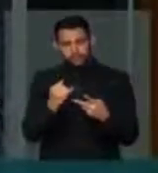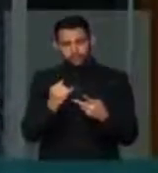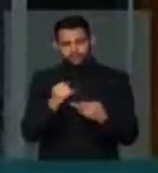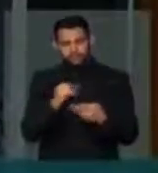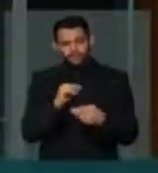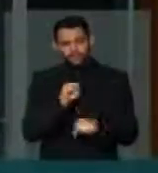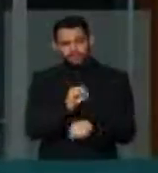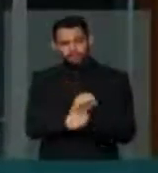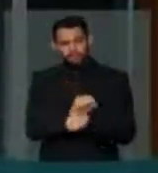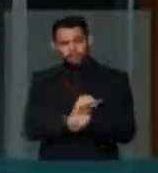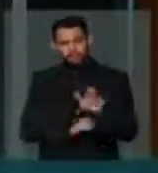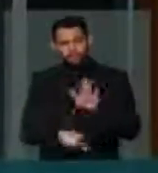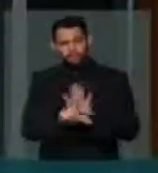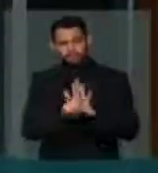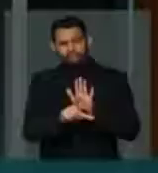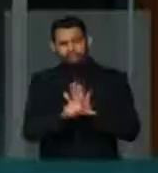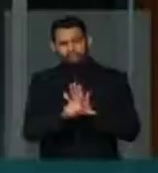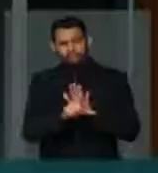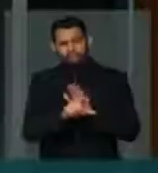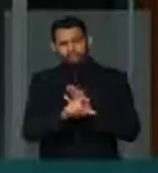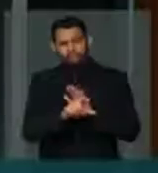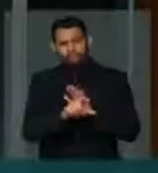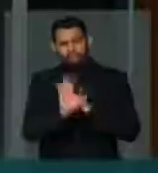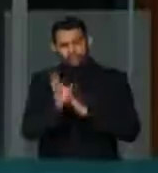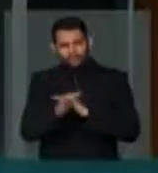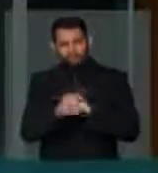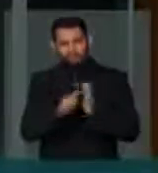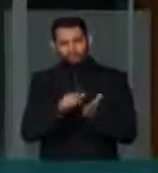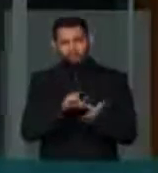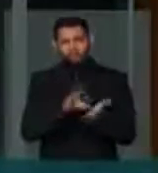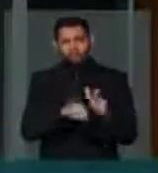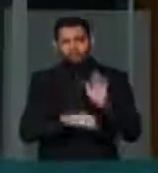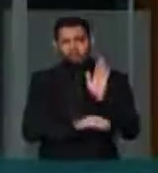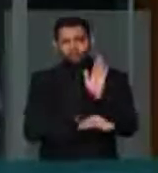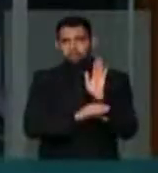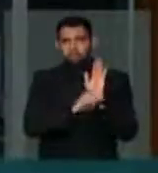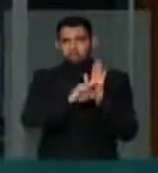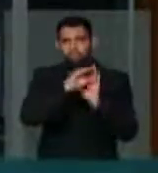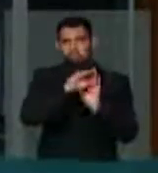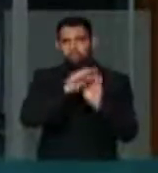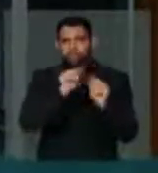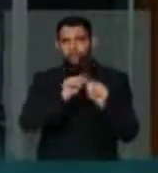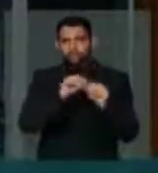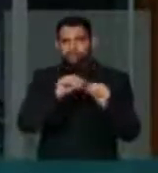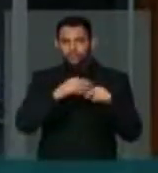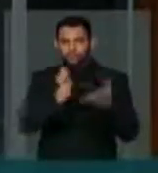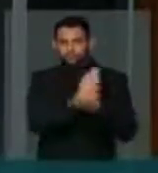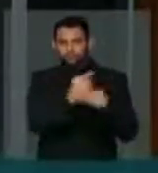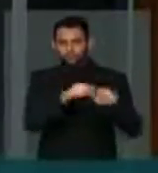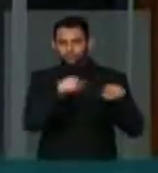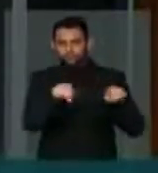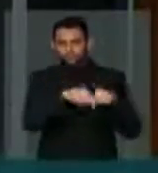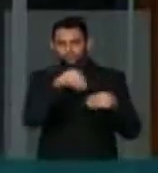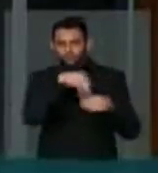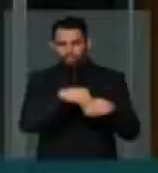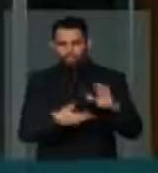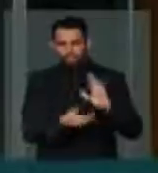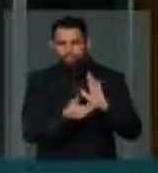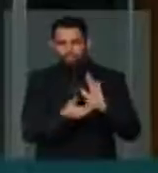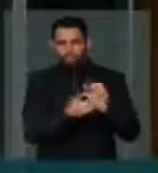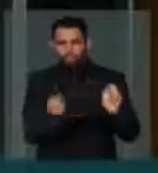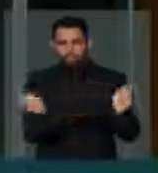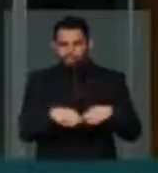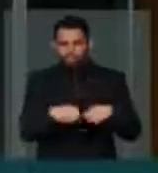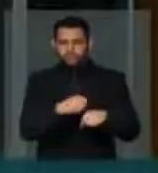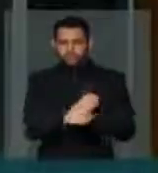legislação arcaica, burocrática, feita possivelmente a partir dos gabinetes e que impede os